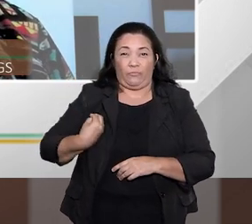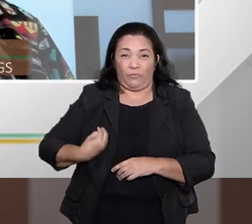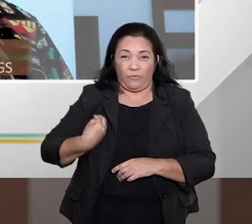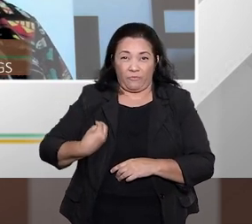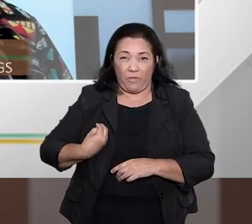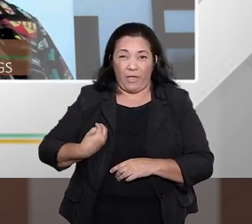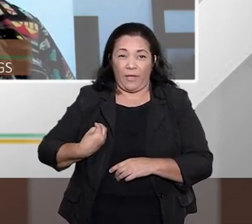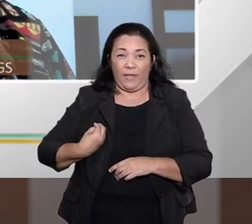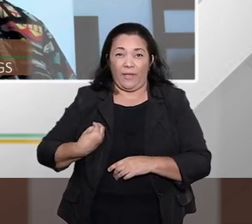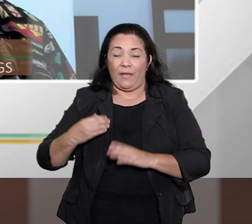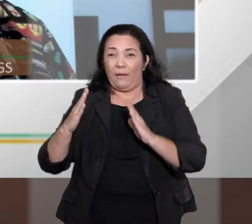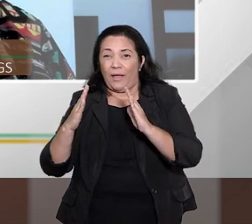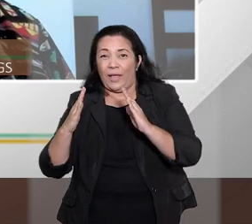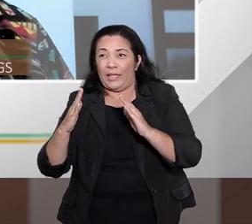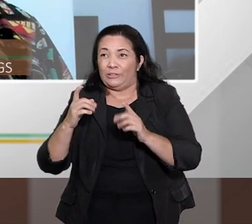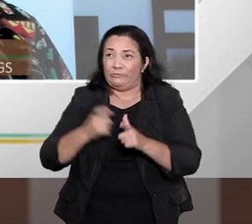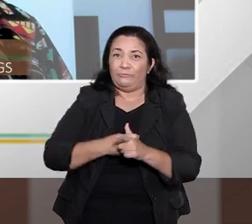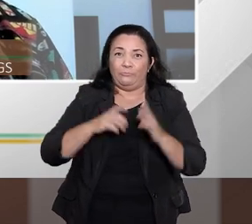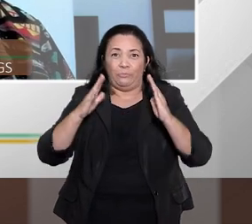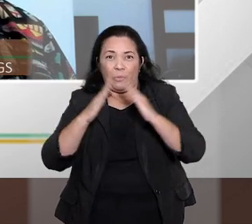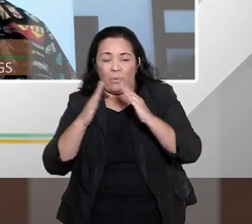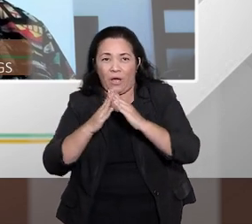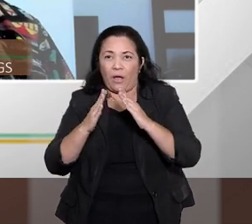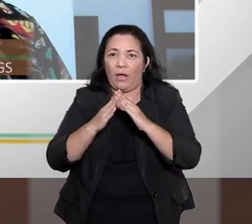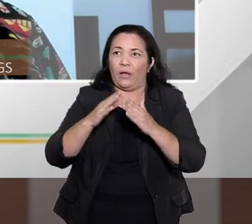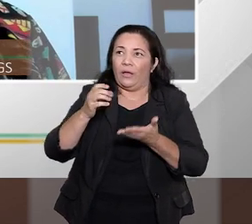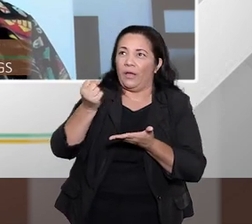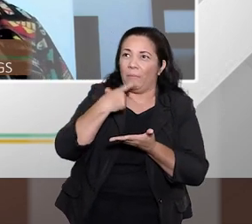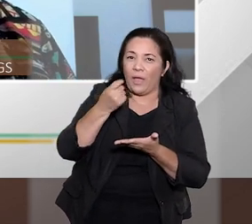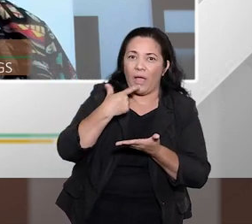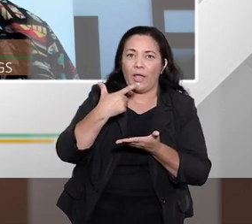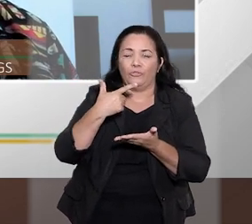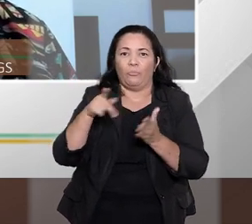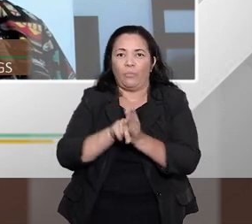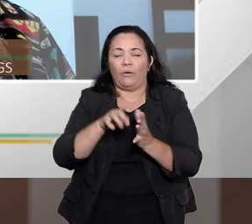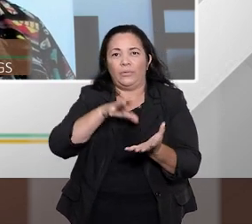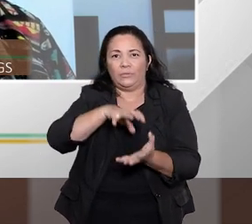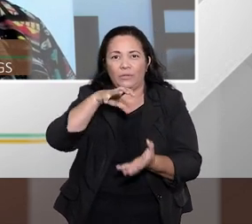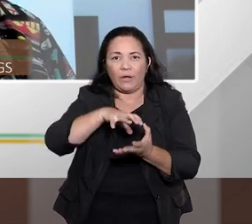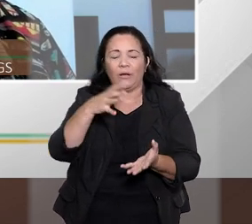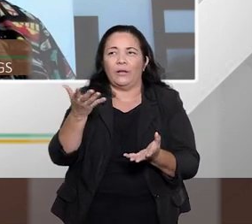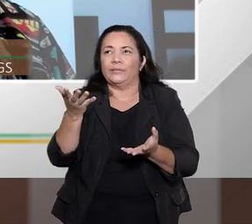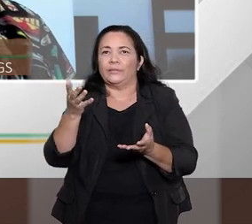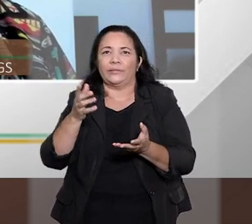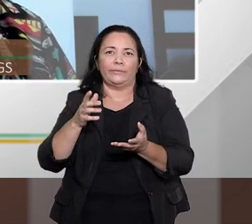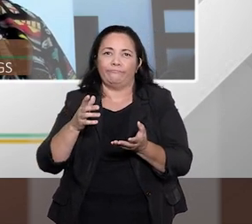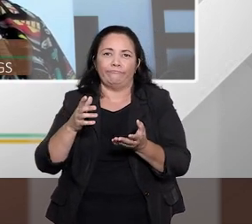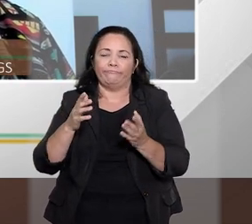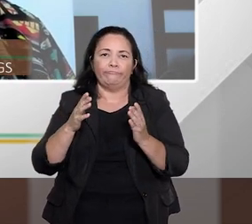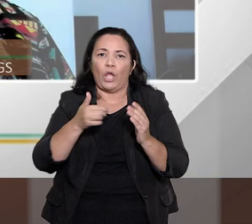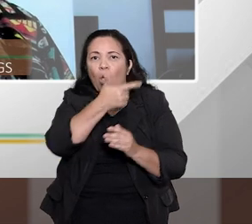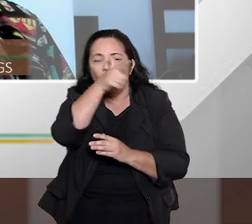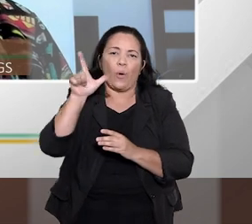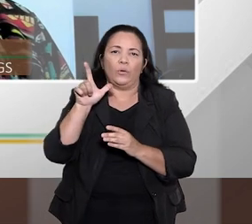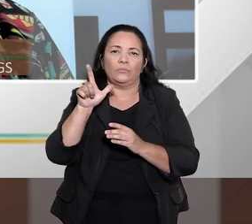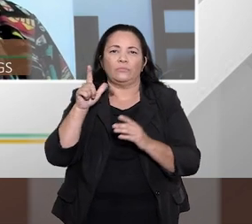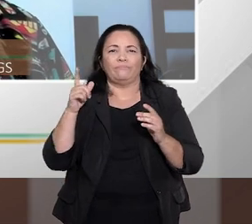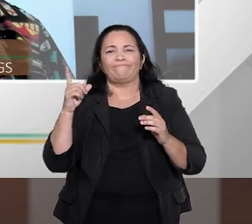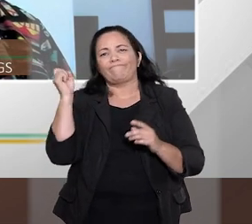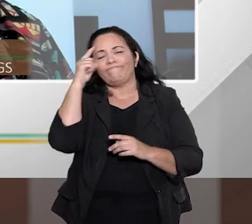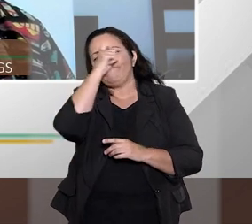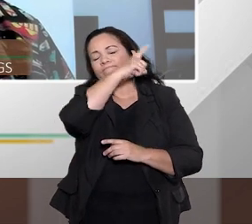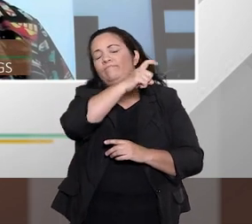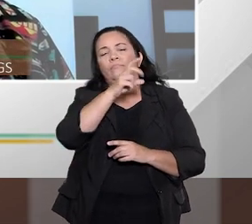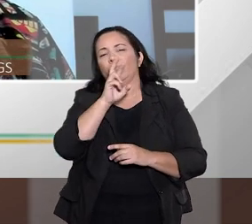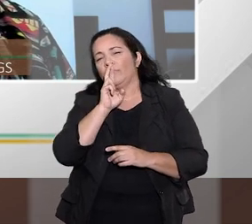da moradia, do alimento, do remédio, por exemplo, idosas. Então, é muito difícil responder